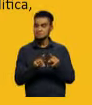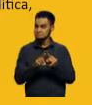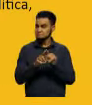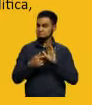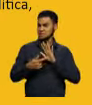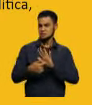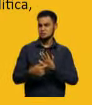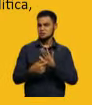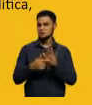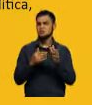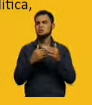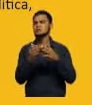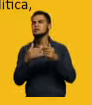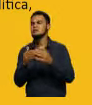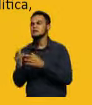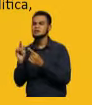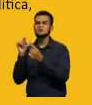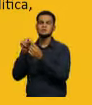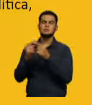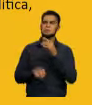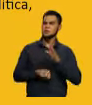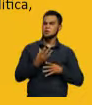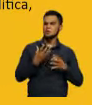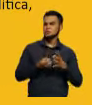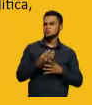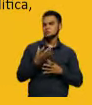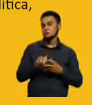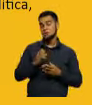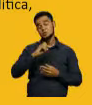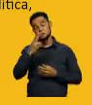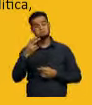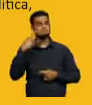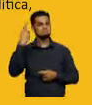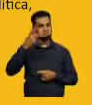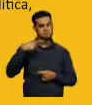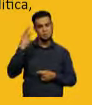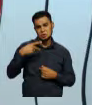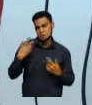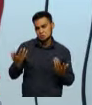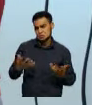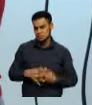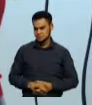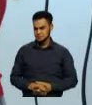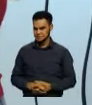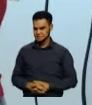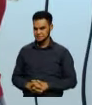de qualquer tipo de produção artística ou política, entre outros.